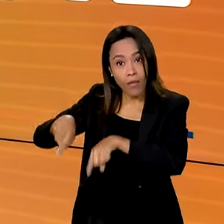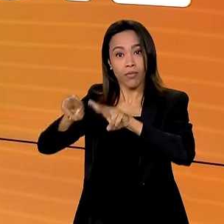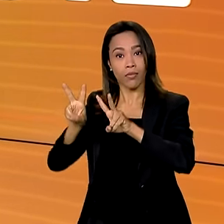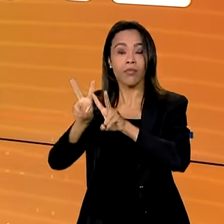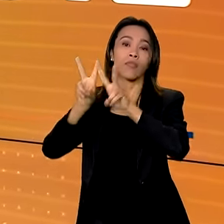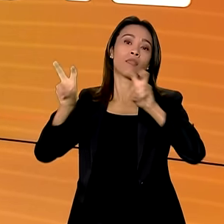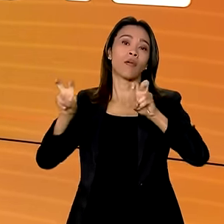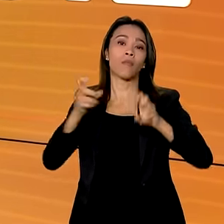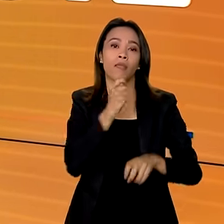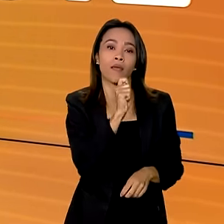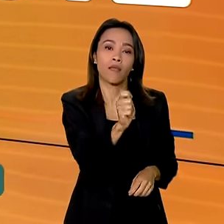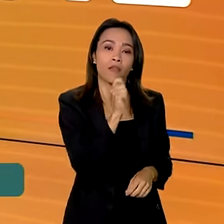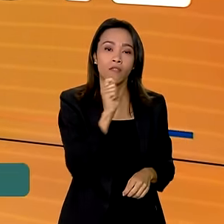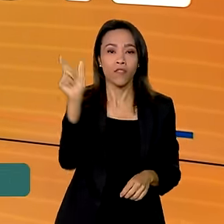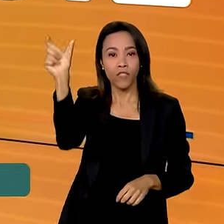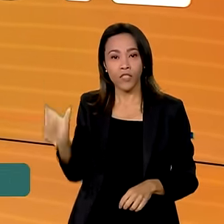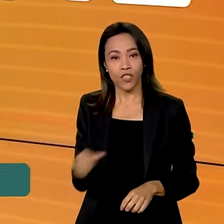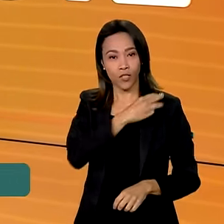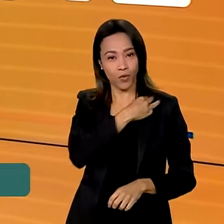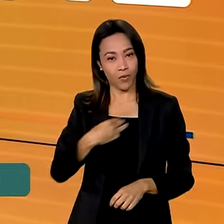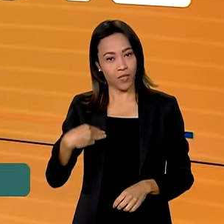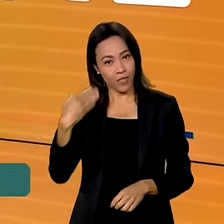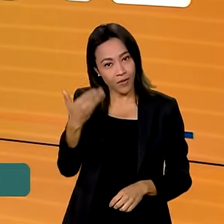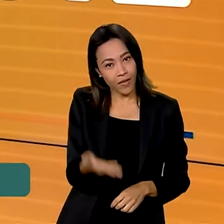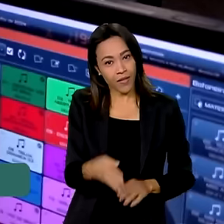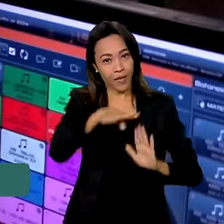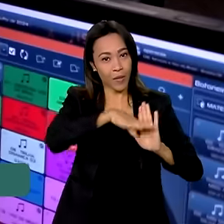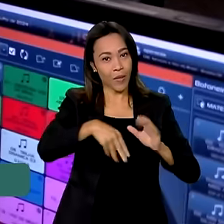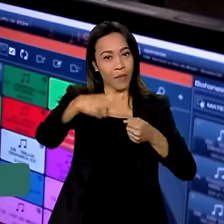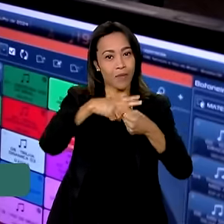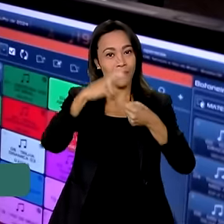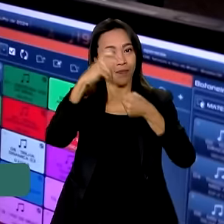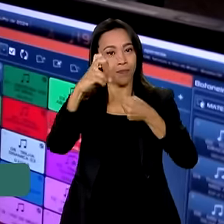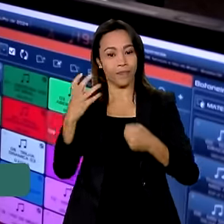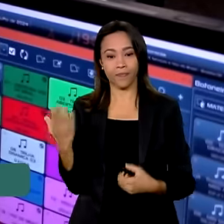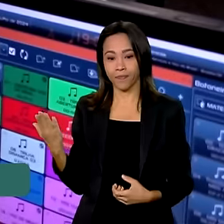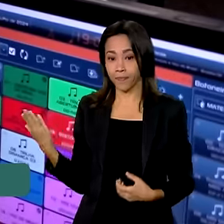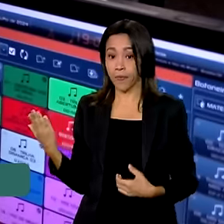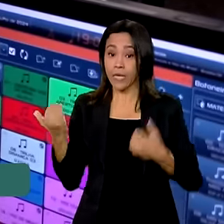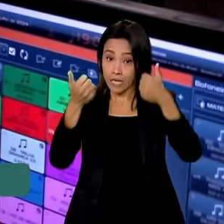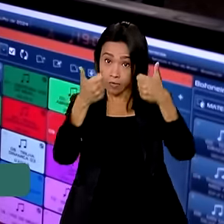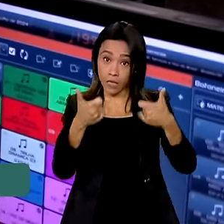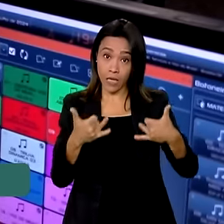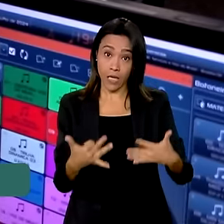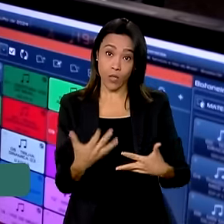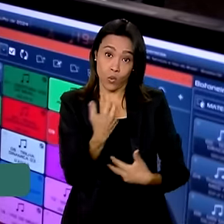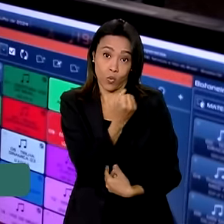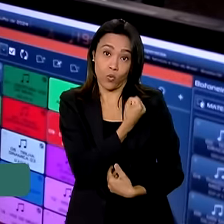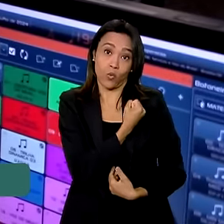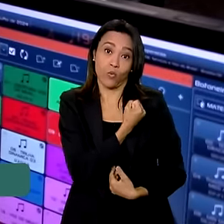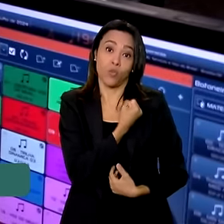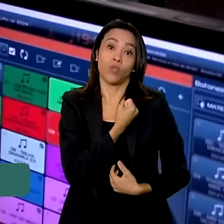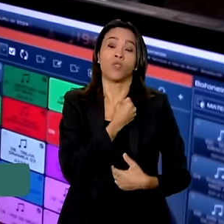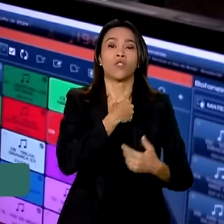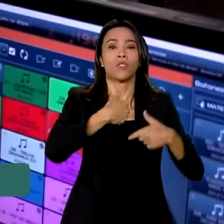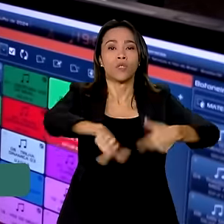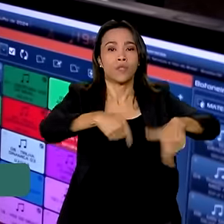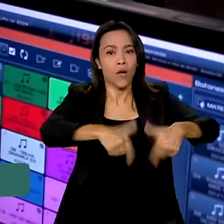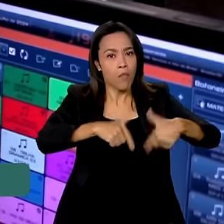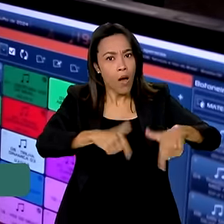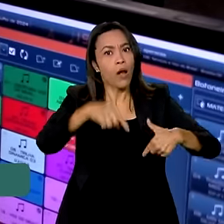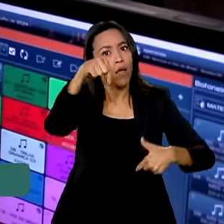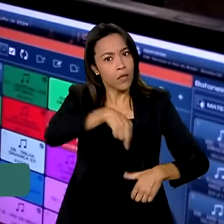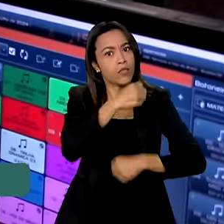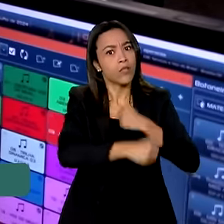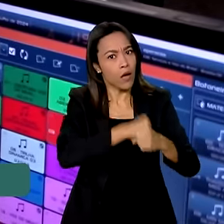e Emprego, Luiz Marinho, ao programa A Voz do Brasil. E os números de fato de empregos nesse ano, ele vem reagindo bem. No ano